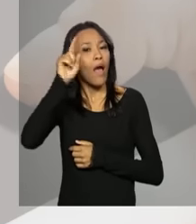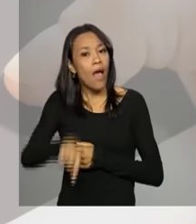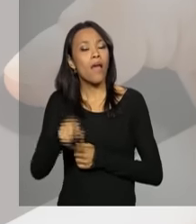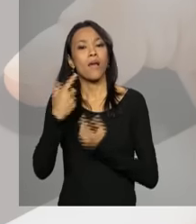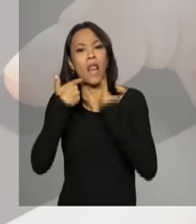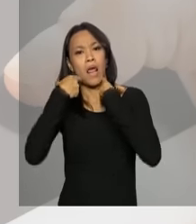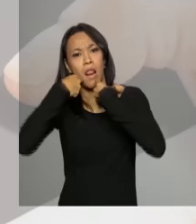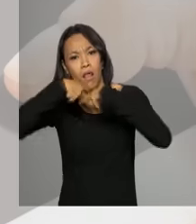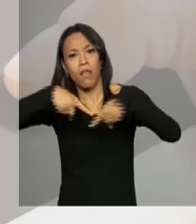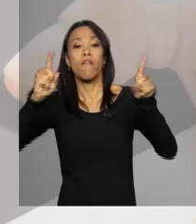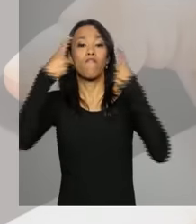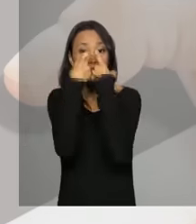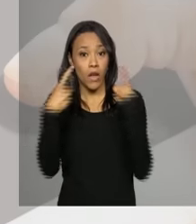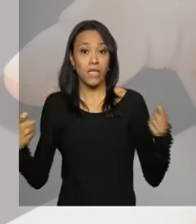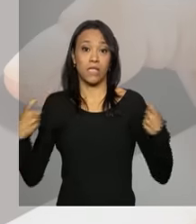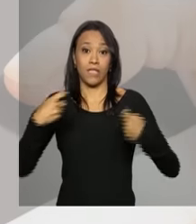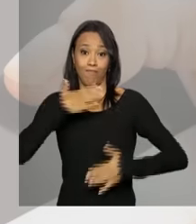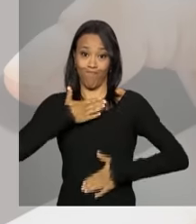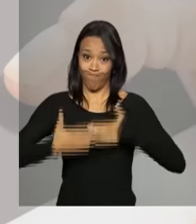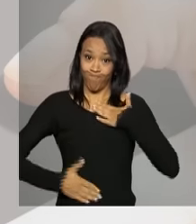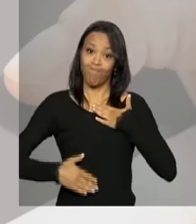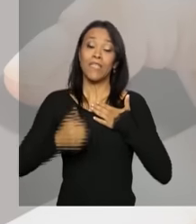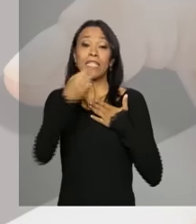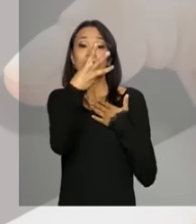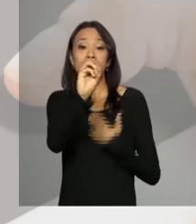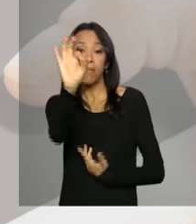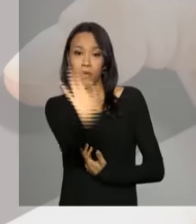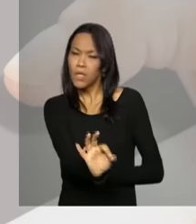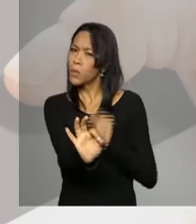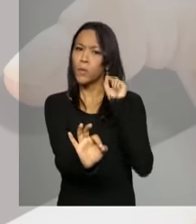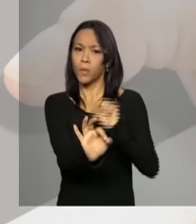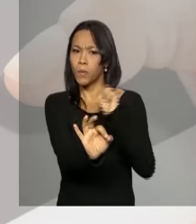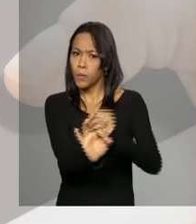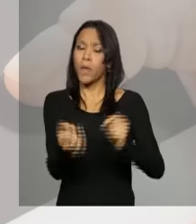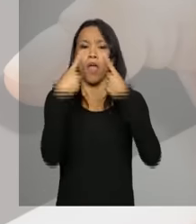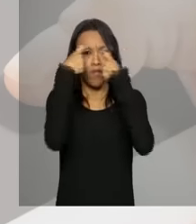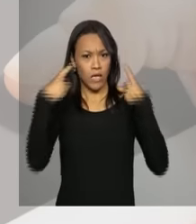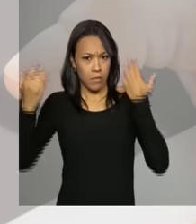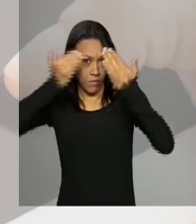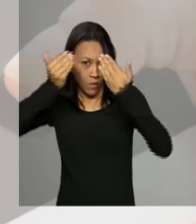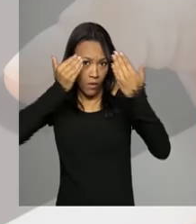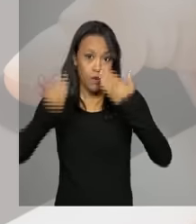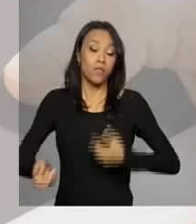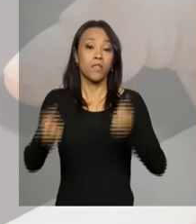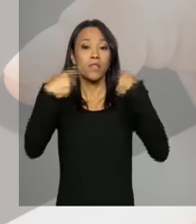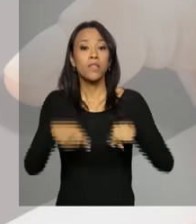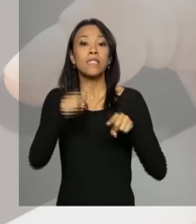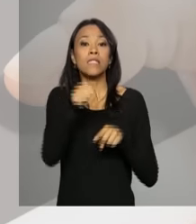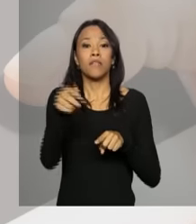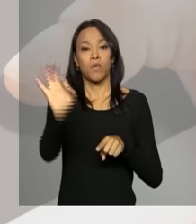para denunciar casos de violência física. 30% foram relacionadas à violência psicológica, 7